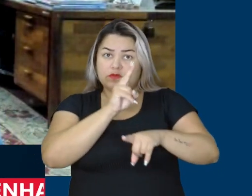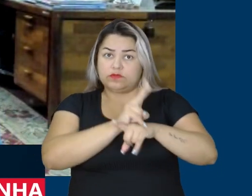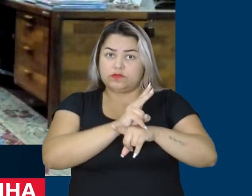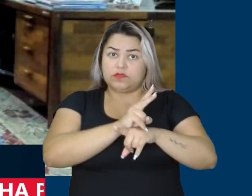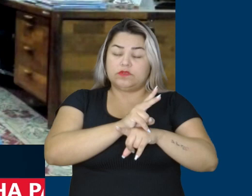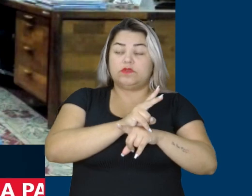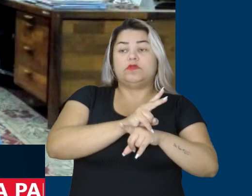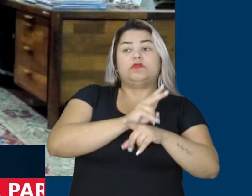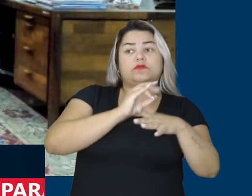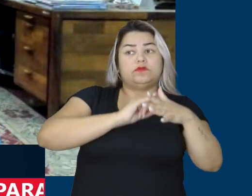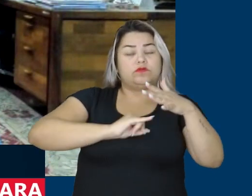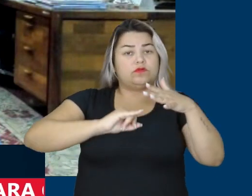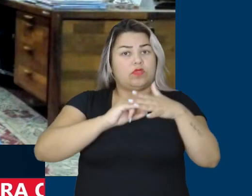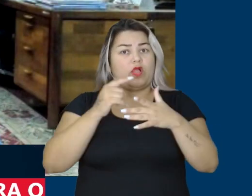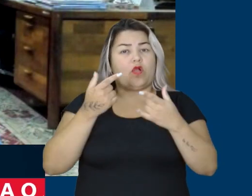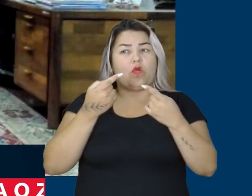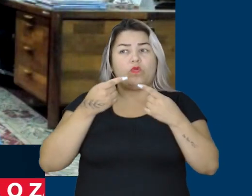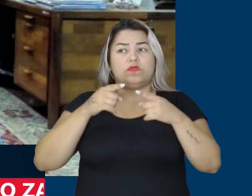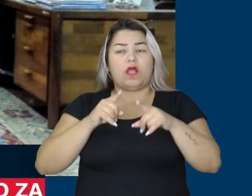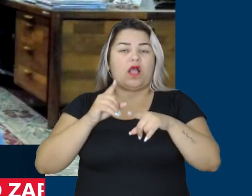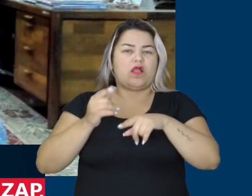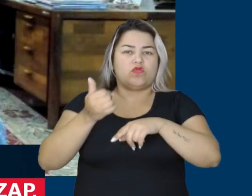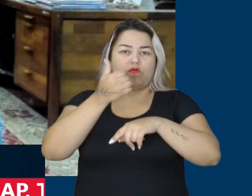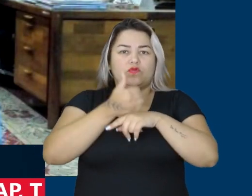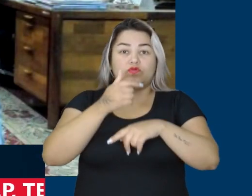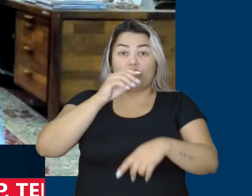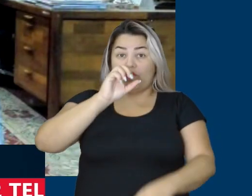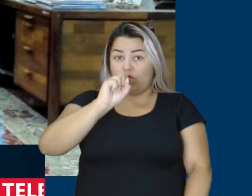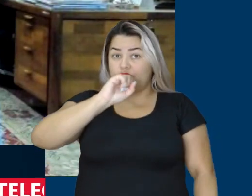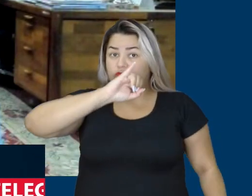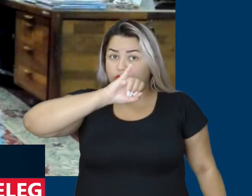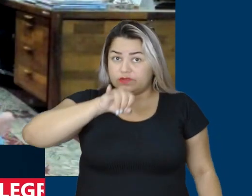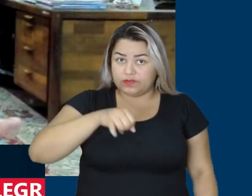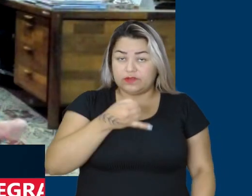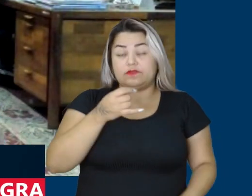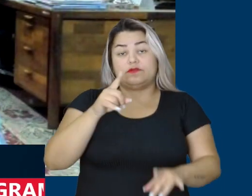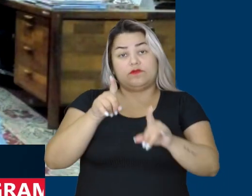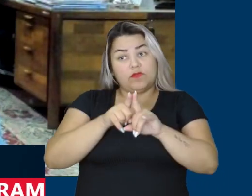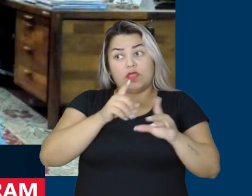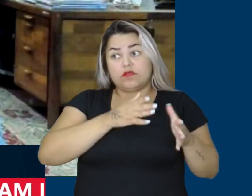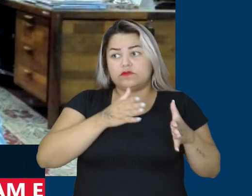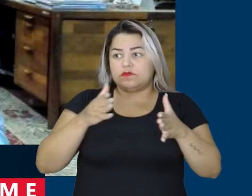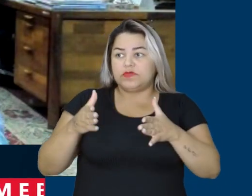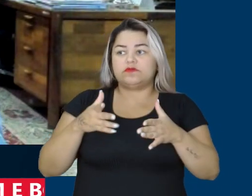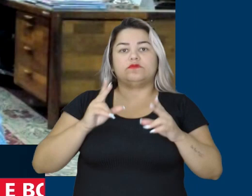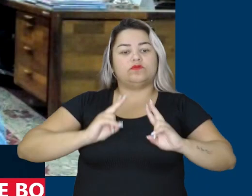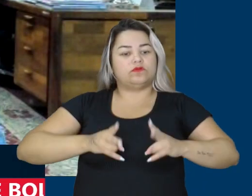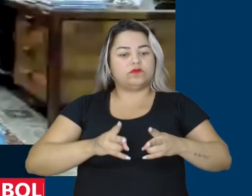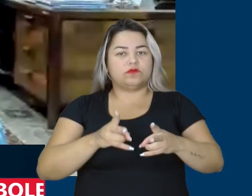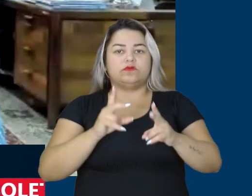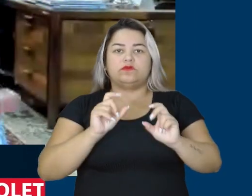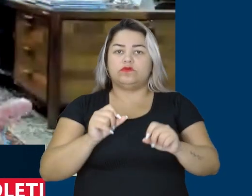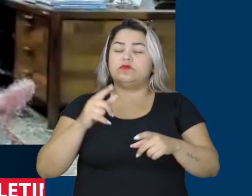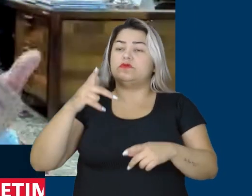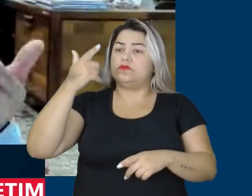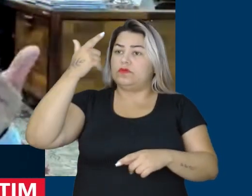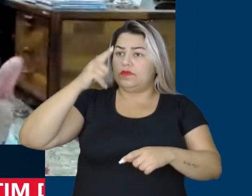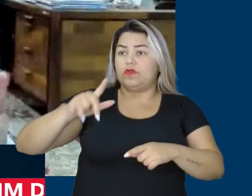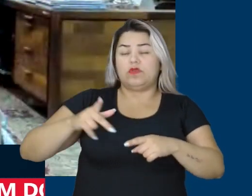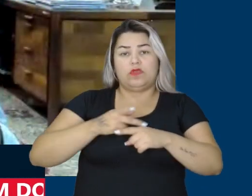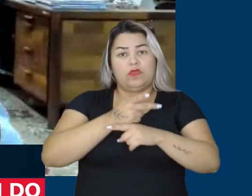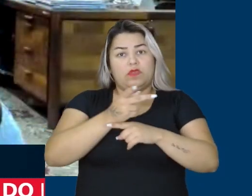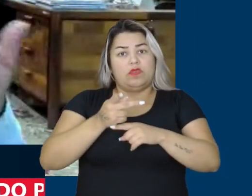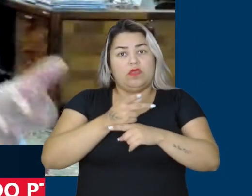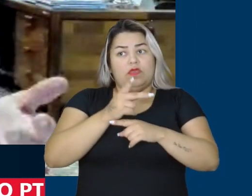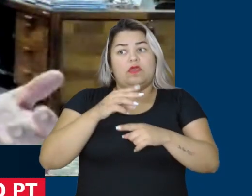instituições contra a tentativa do golpe dia 8 de janeiro, levando a um processo na sequência de resgatar as